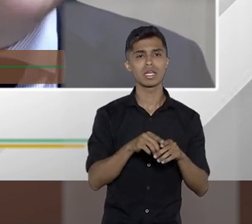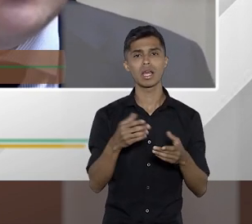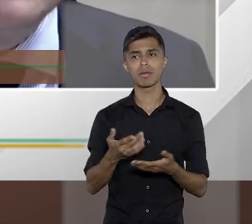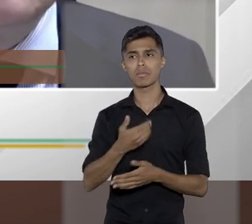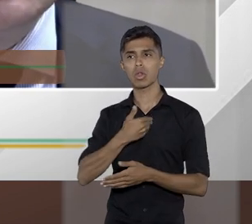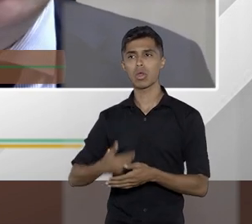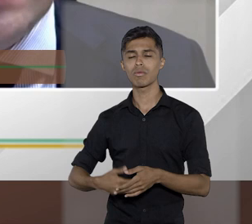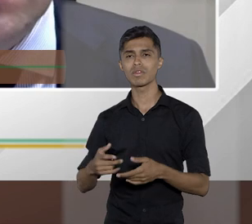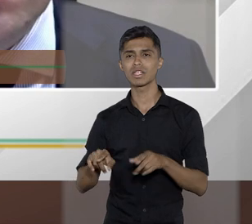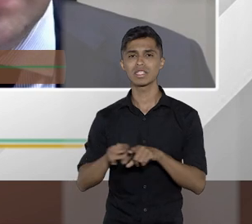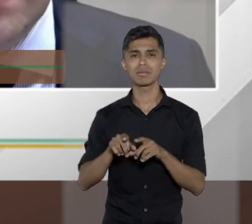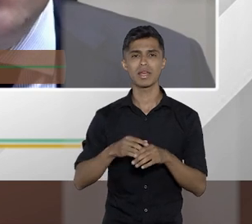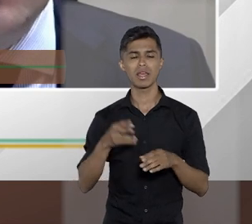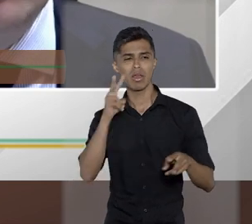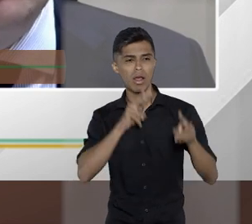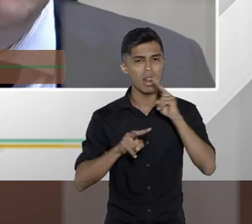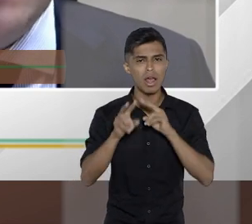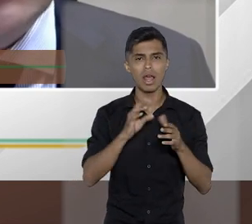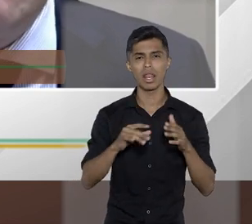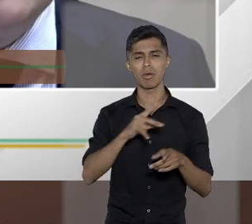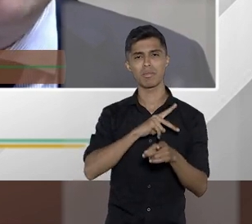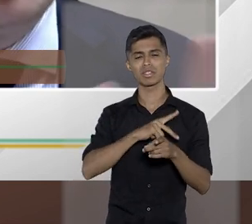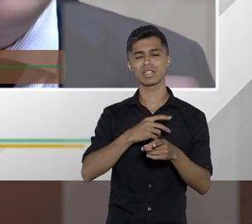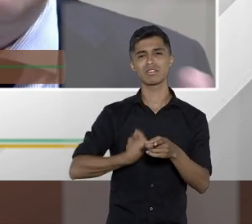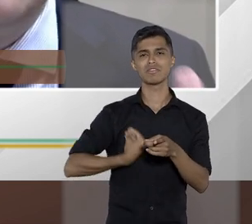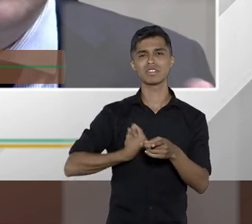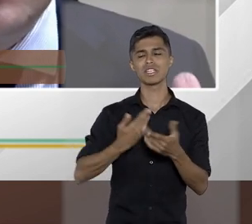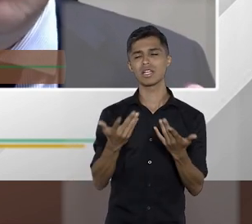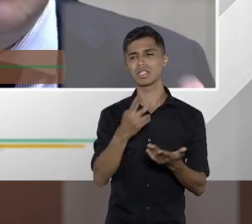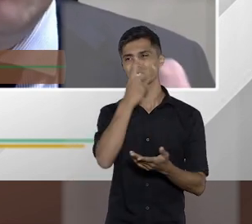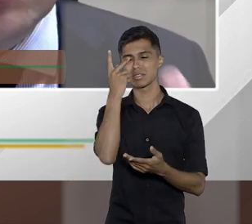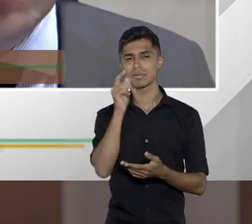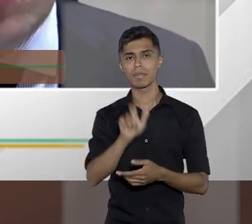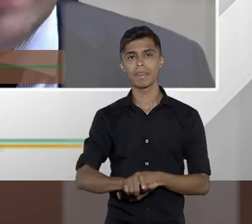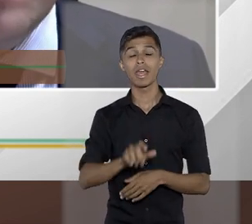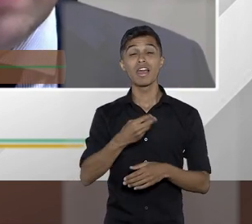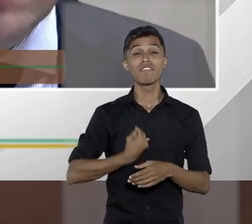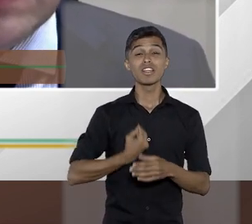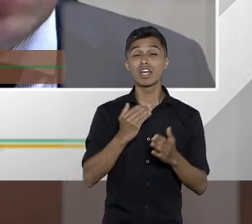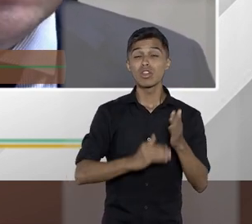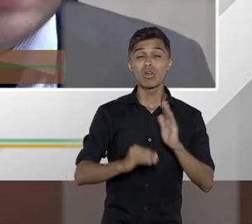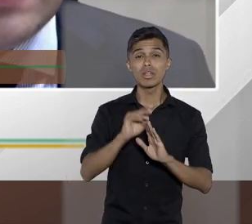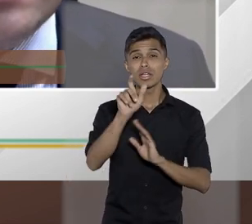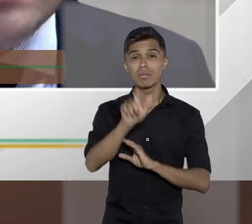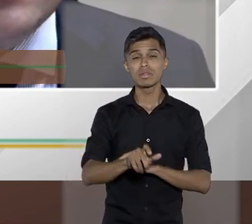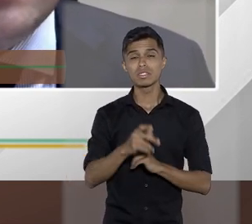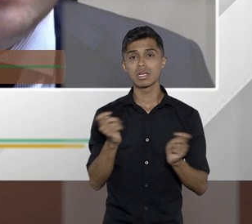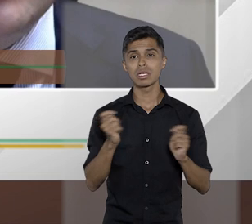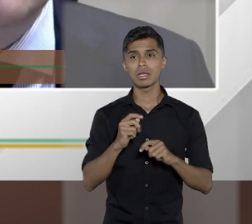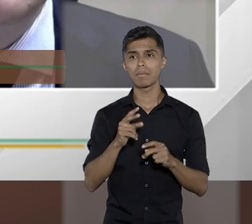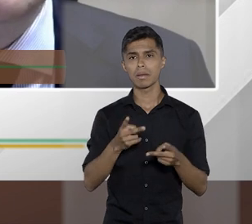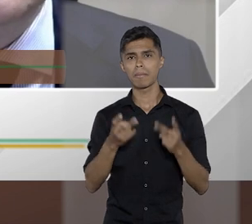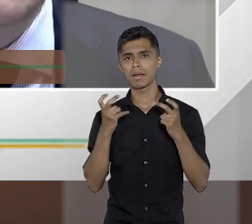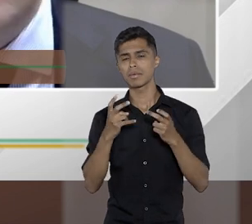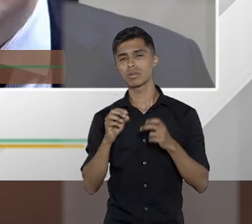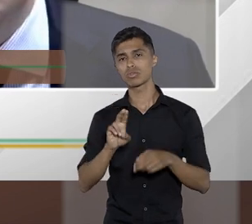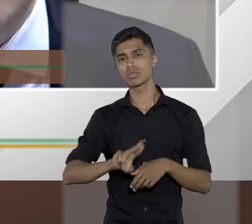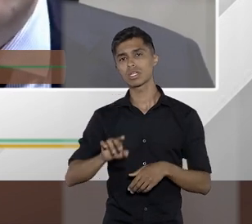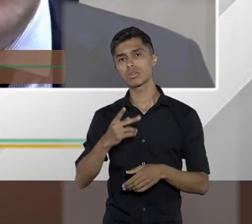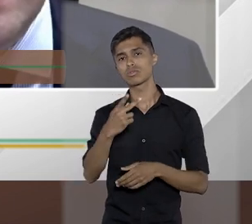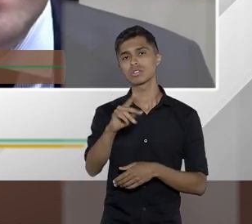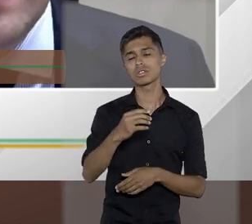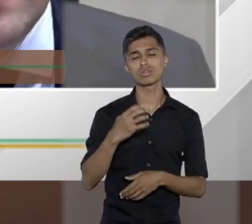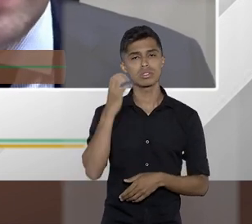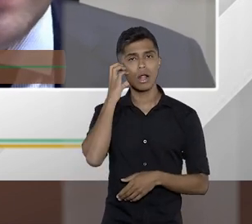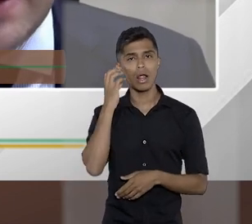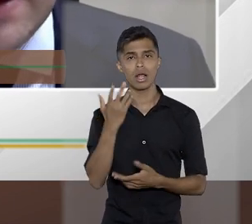privacidade dos sujeitos então praticamente toda a vida de uma pessoa você consegue detectar num celular num